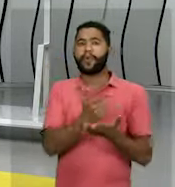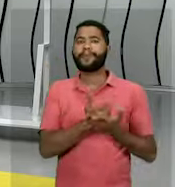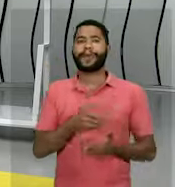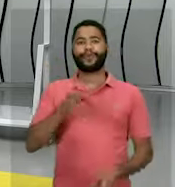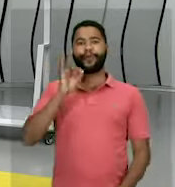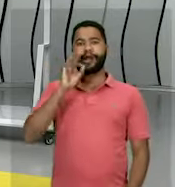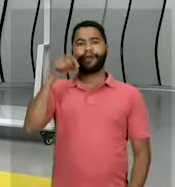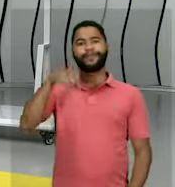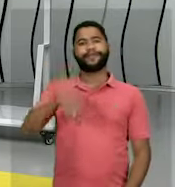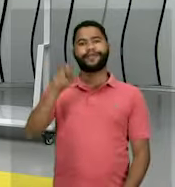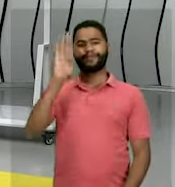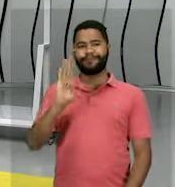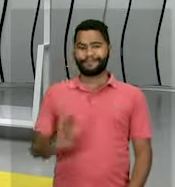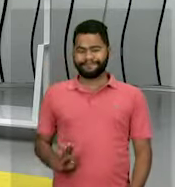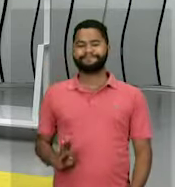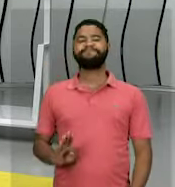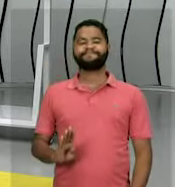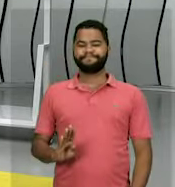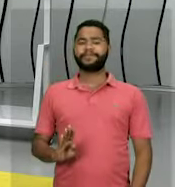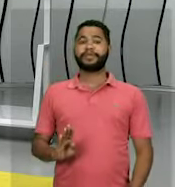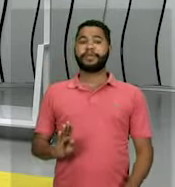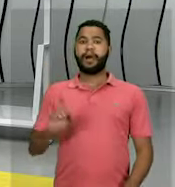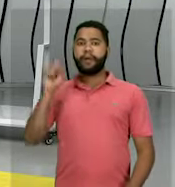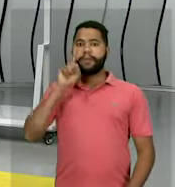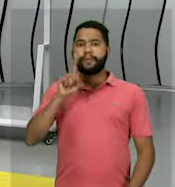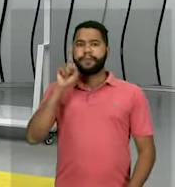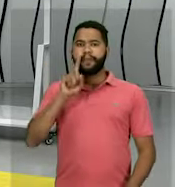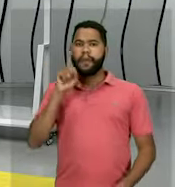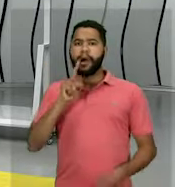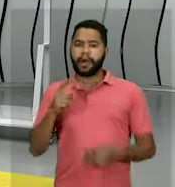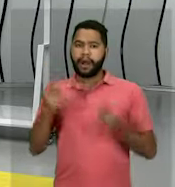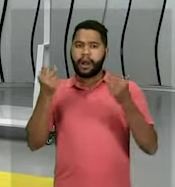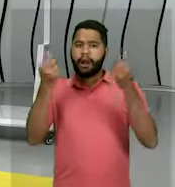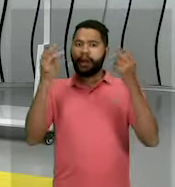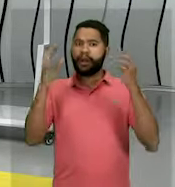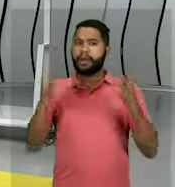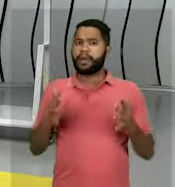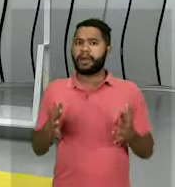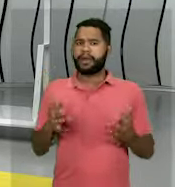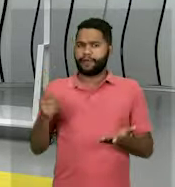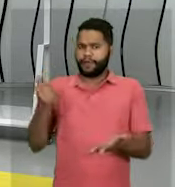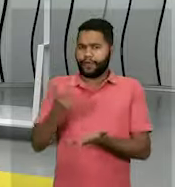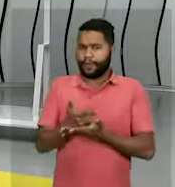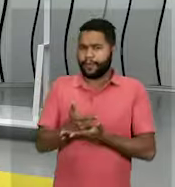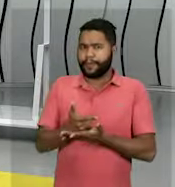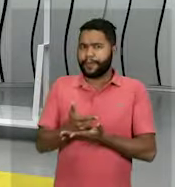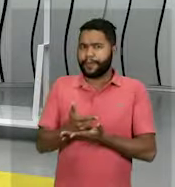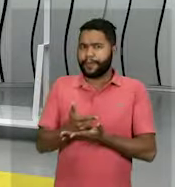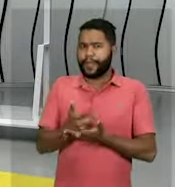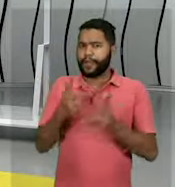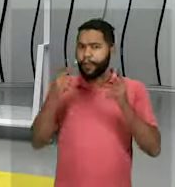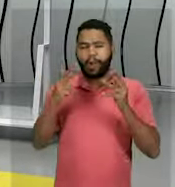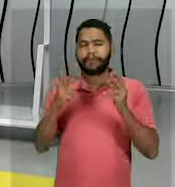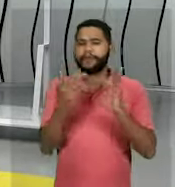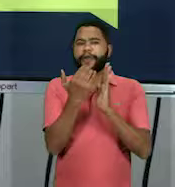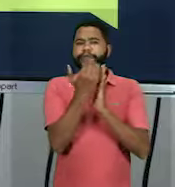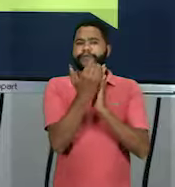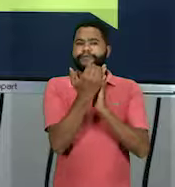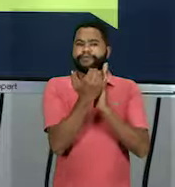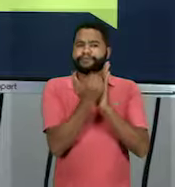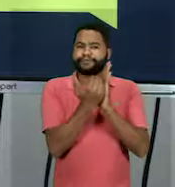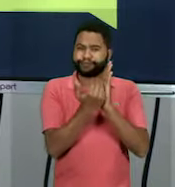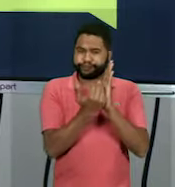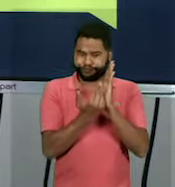dentro desse contexto. E se os Estados Unidos estão em crise, eles não vão comprar na mesma intensidade que compravam